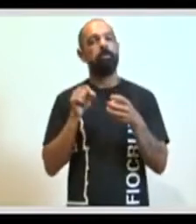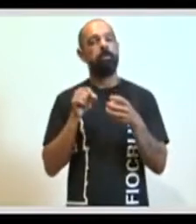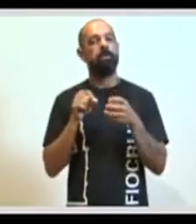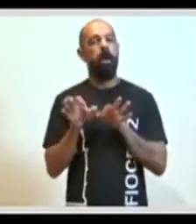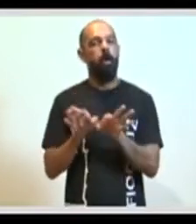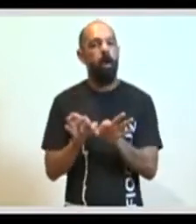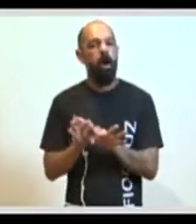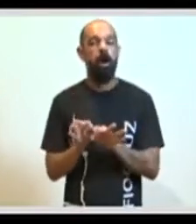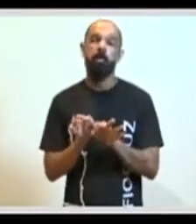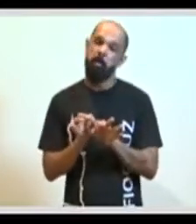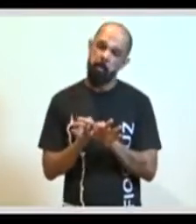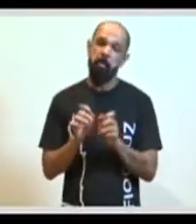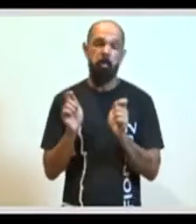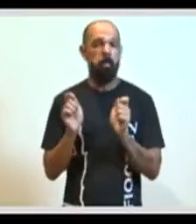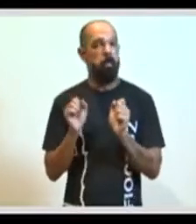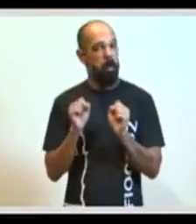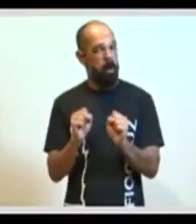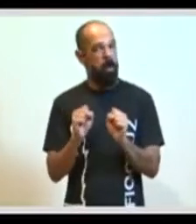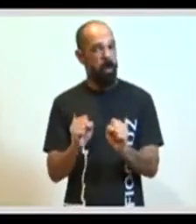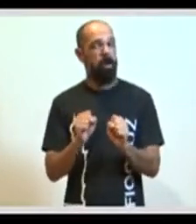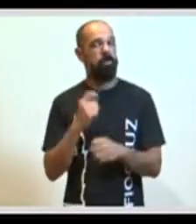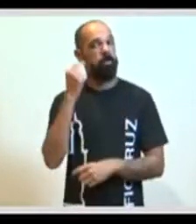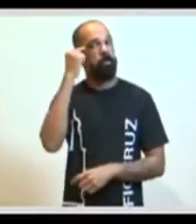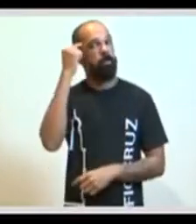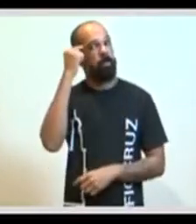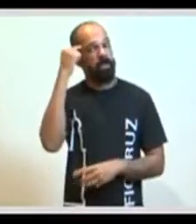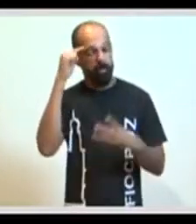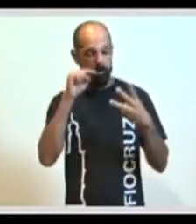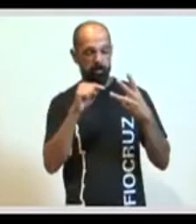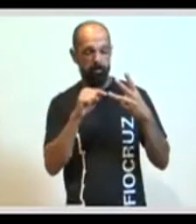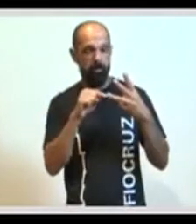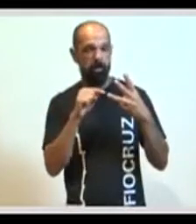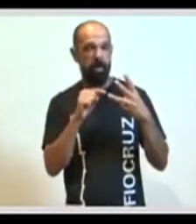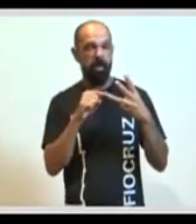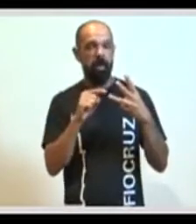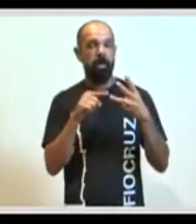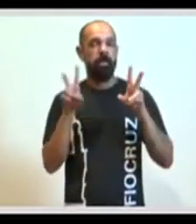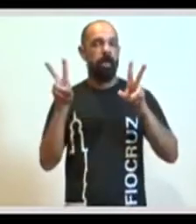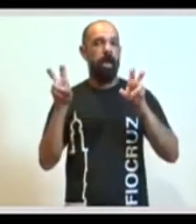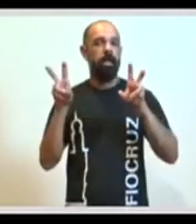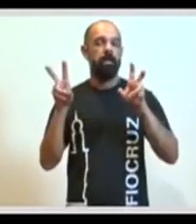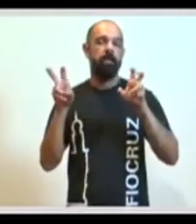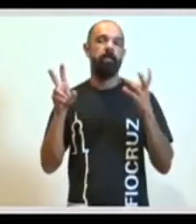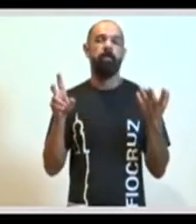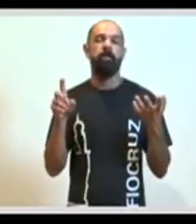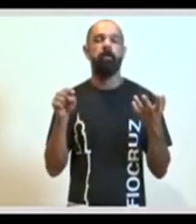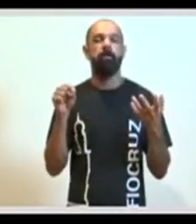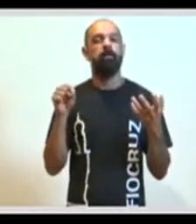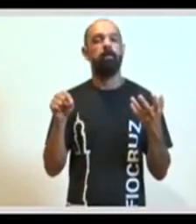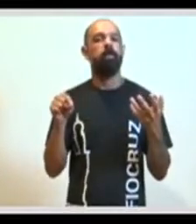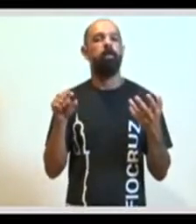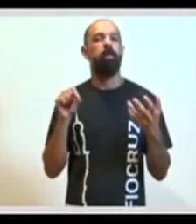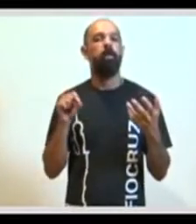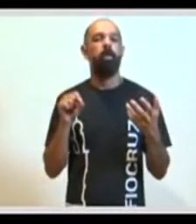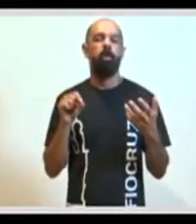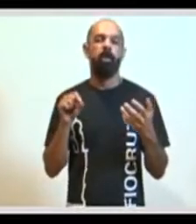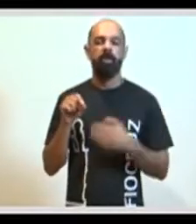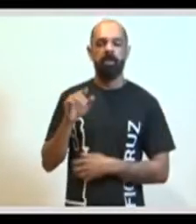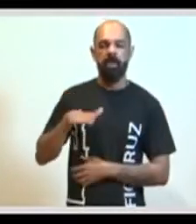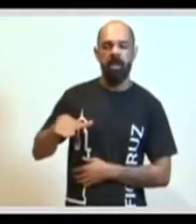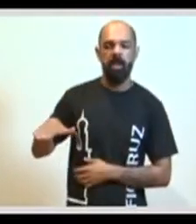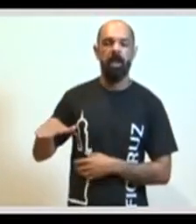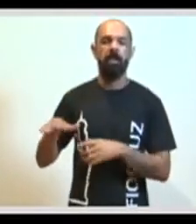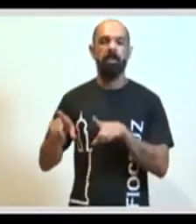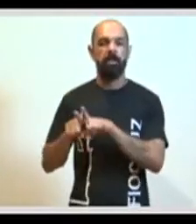formatados, irmãos, pode-se pensar especificamente essa relação, não só em relação às